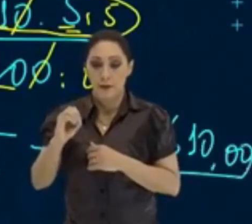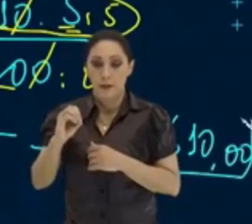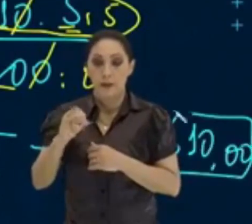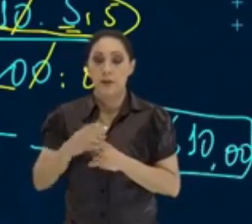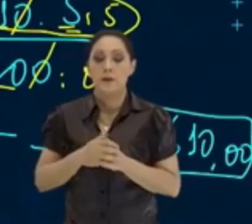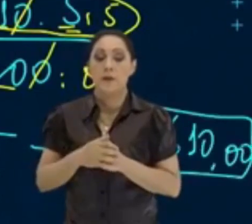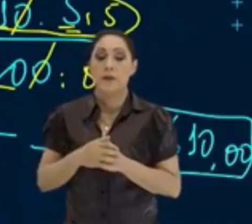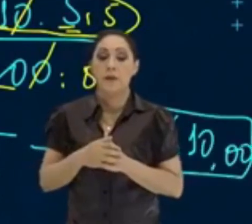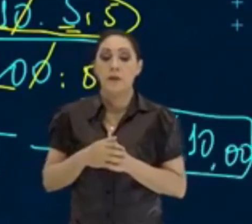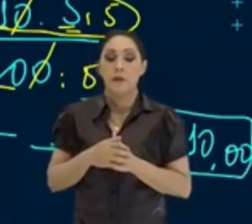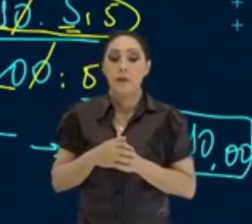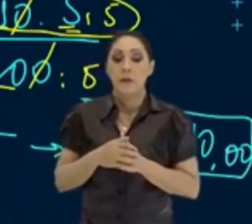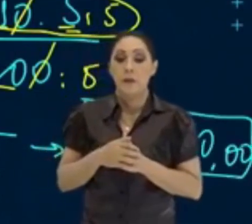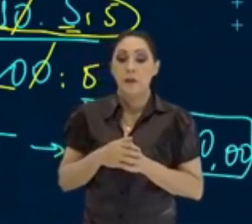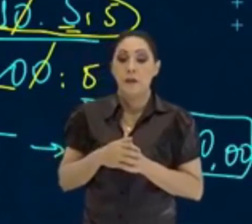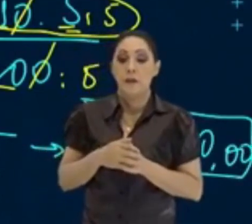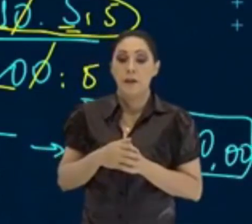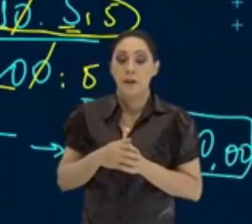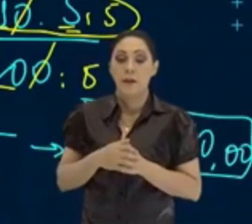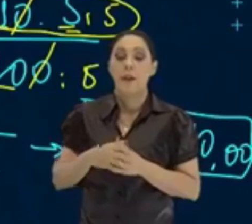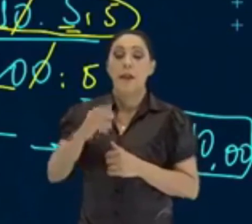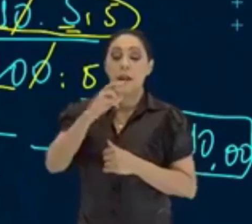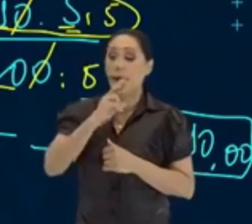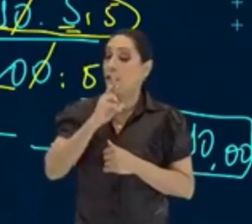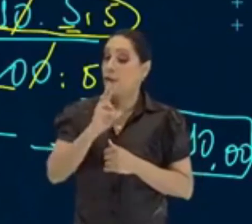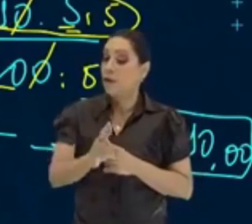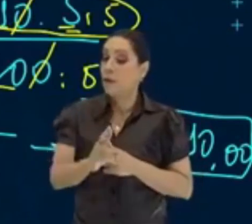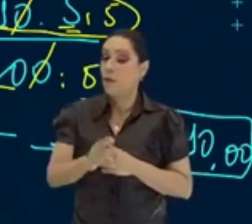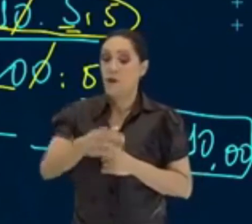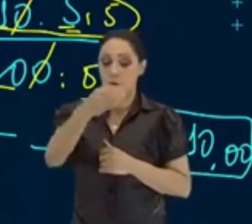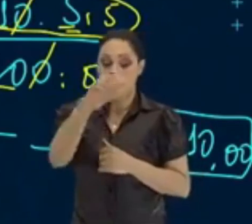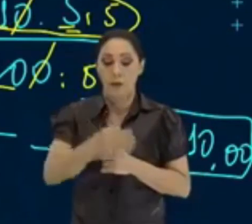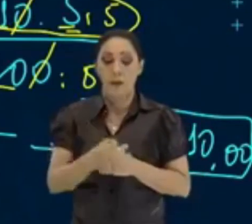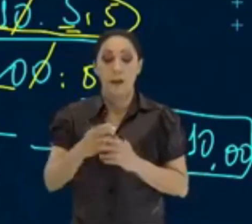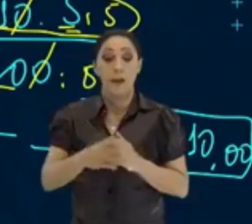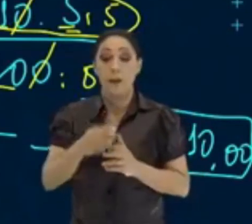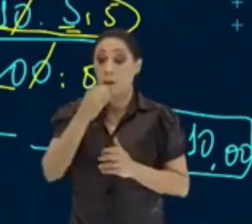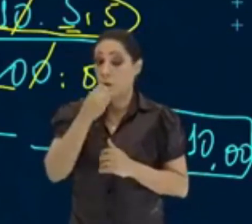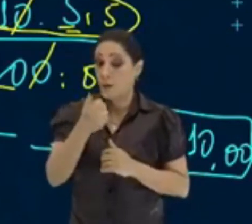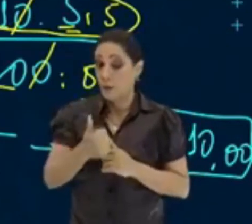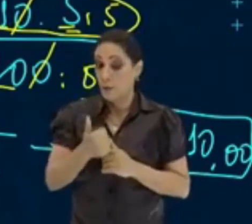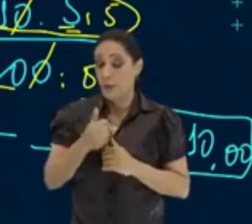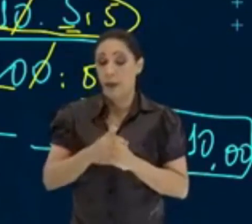610 reais. É a resposta correta. Muito bem.